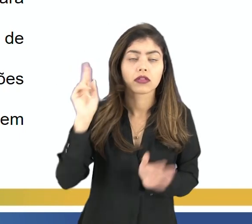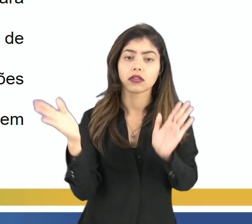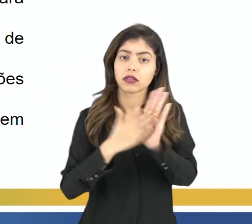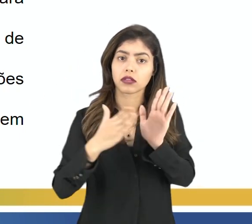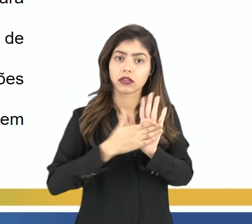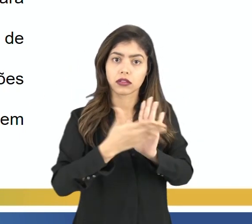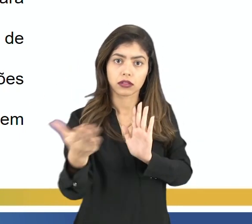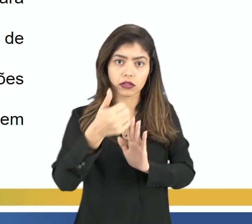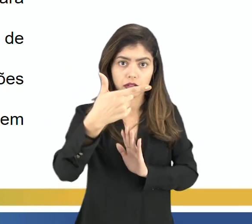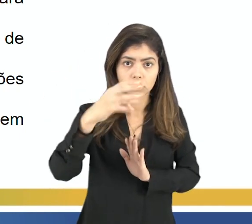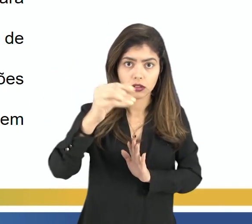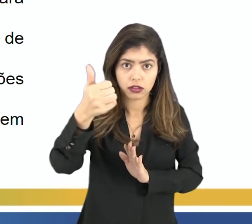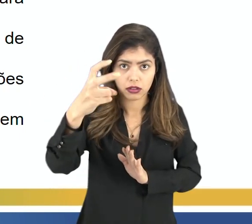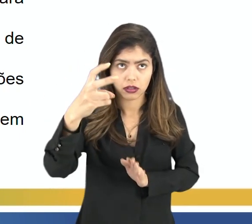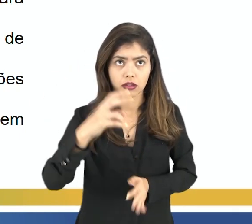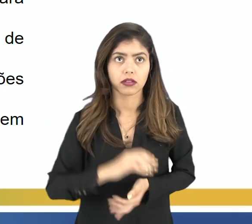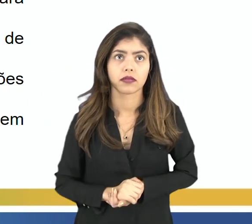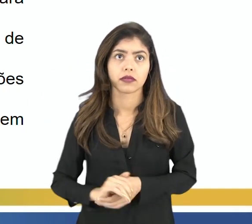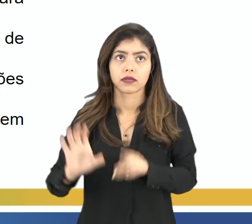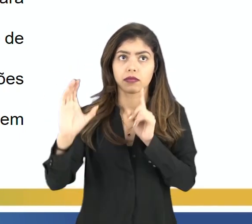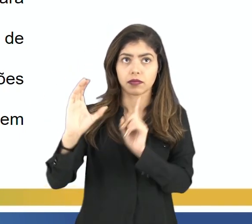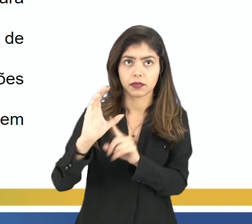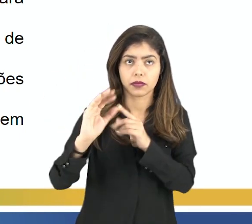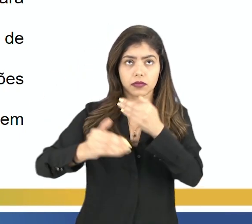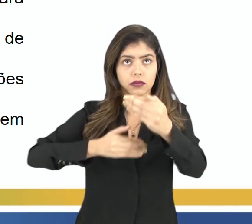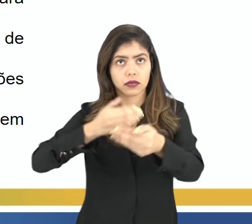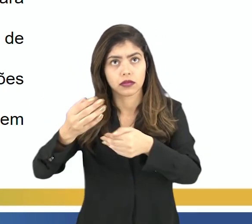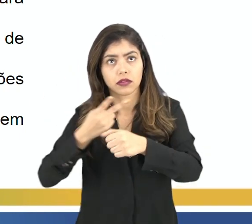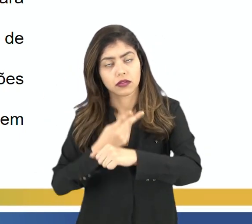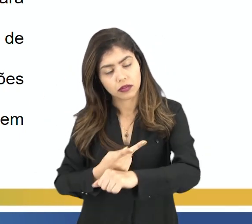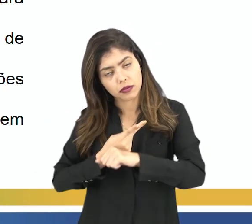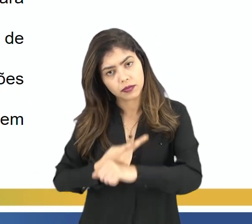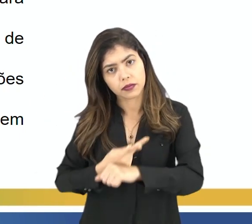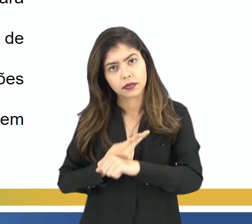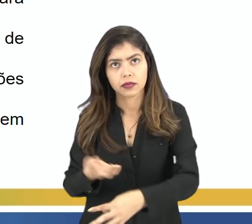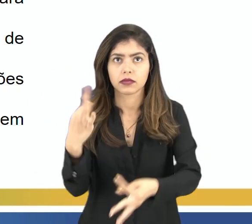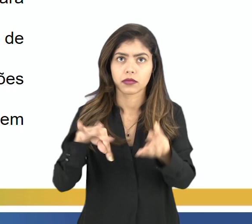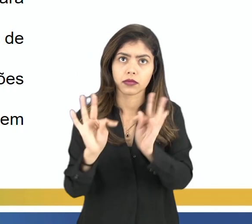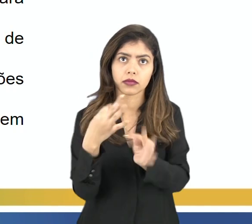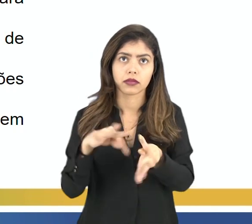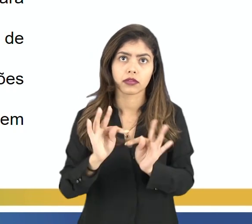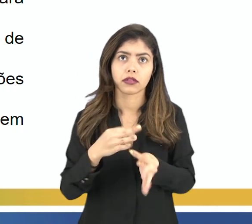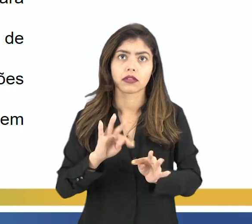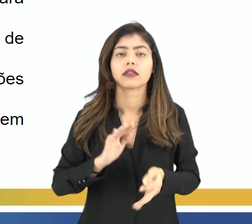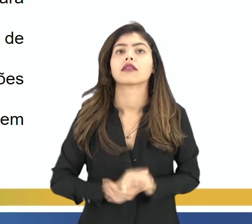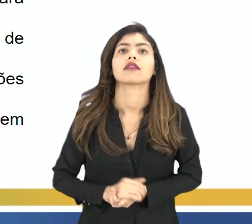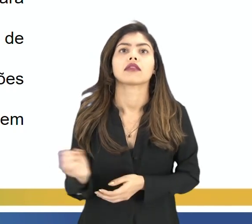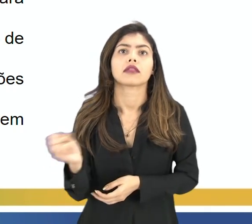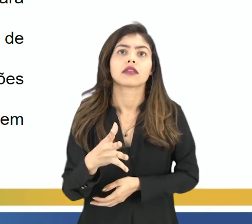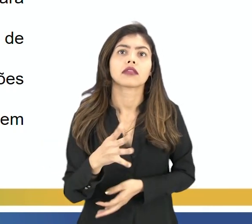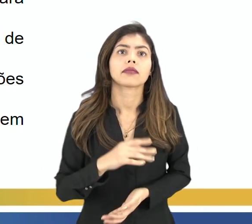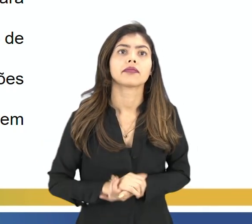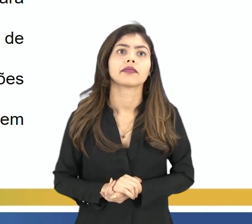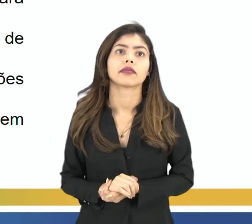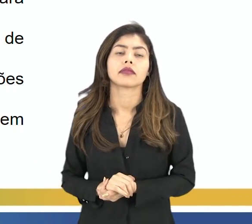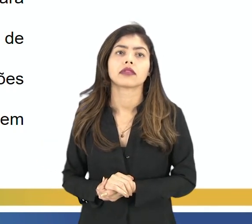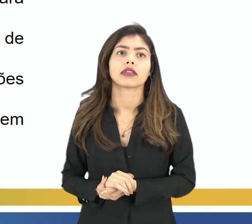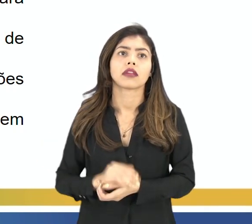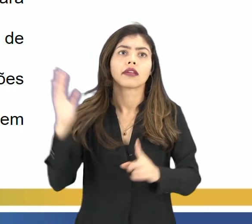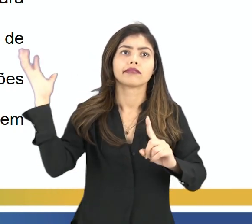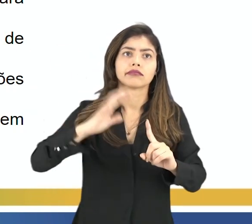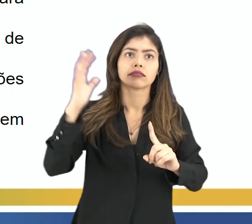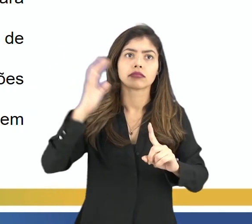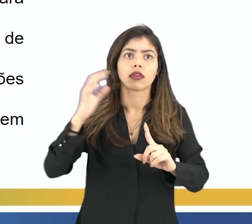previstos para 2015. Letra C, desenvolver pesquisas de novas tecnologias para